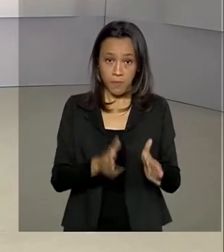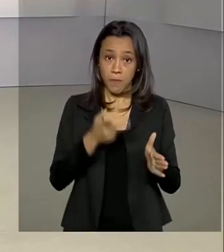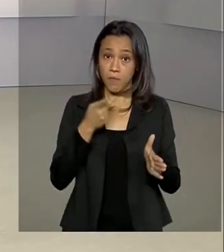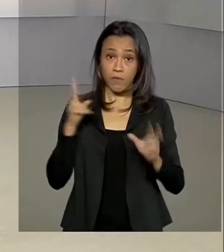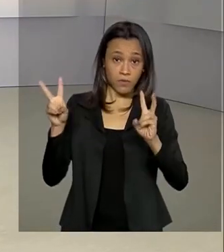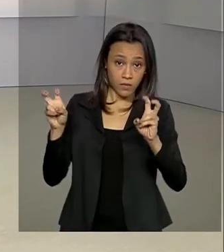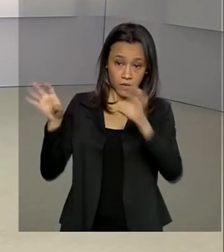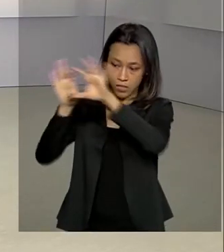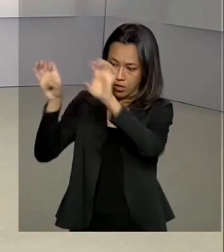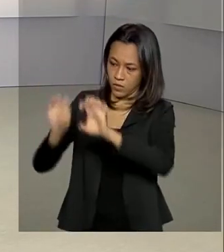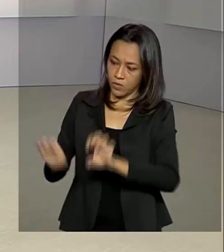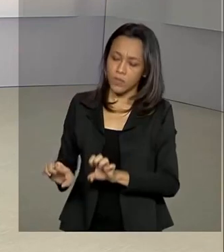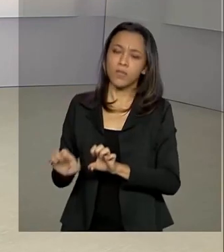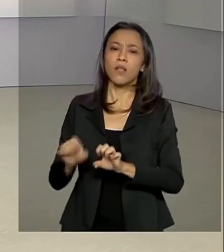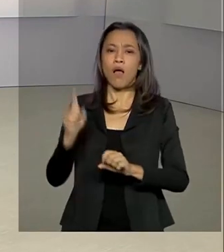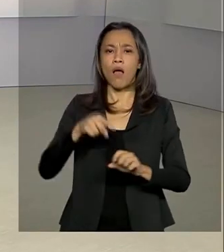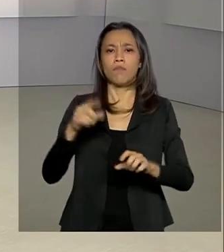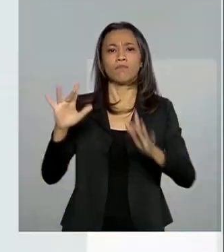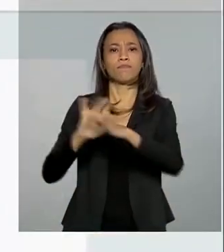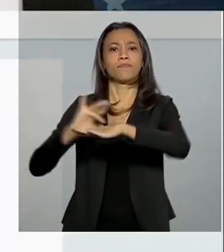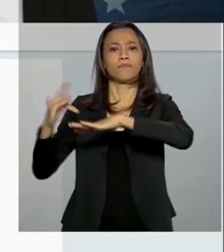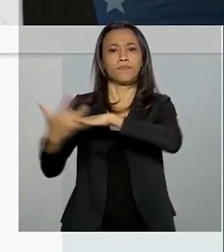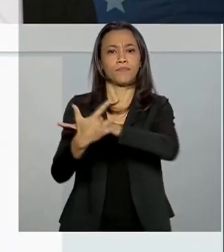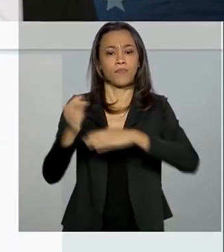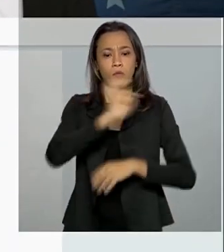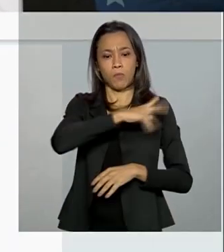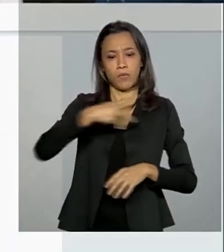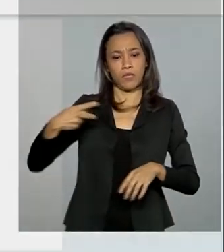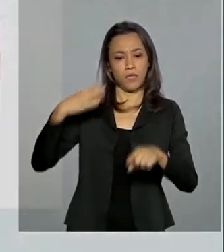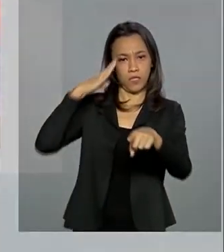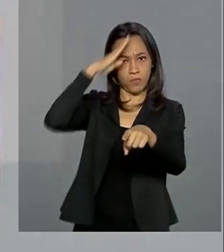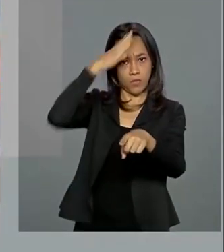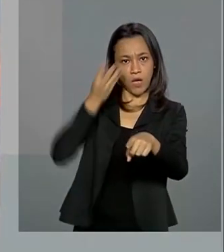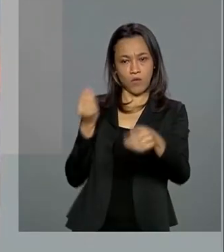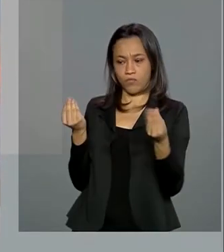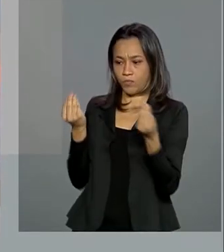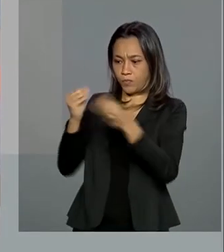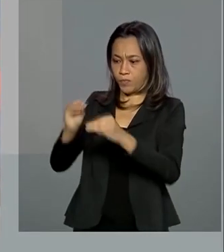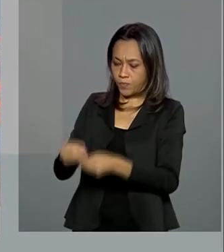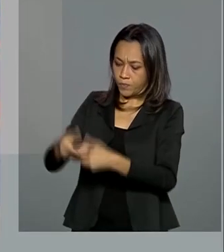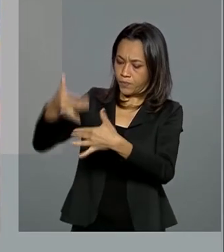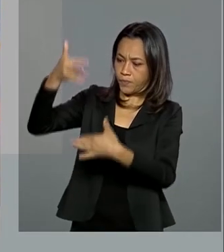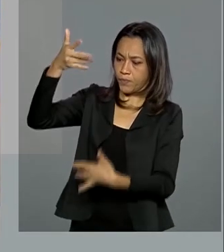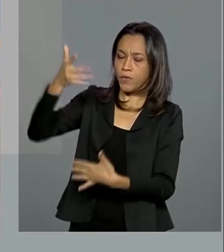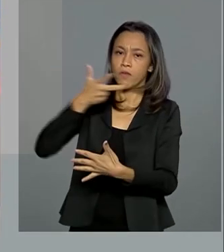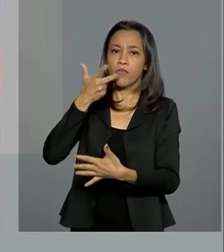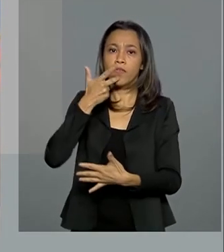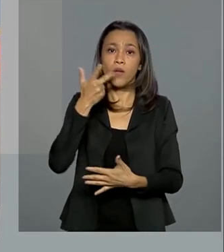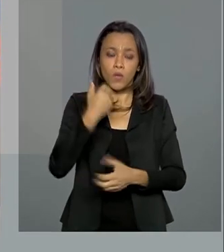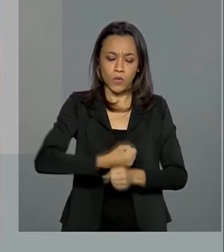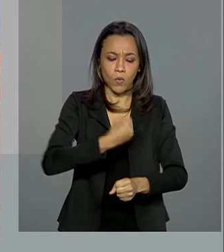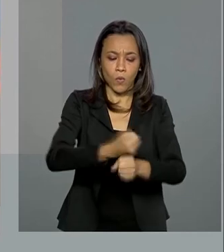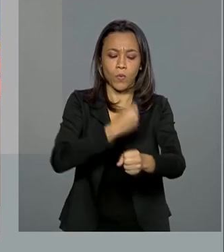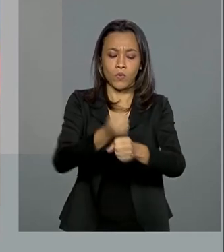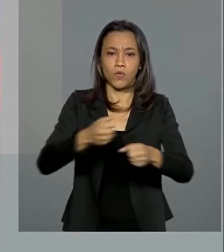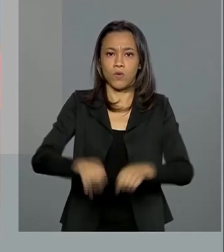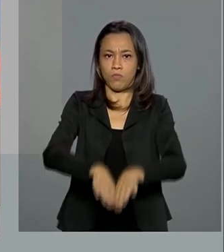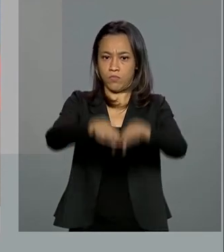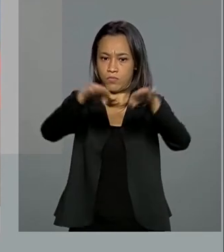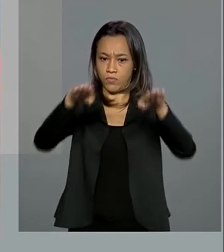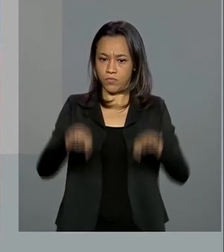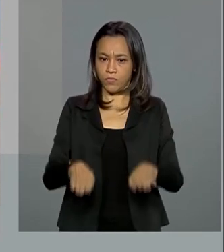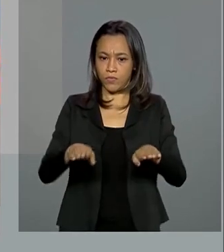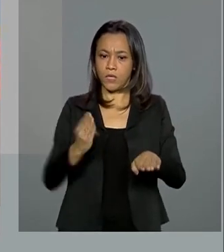infraestrutura pelas redes sociais, o presidente Jair Bolsonaro destacou hoje o início das obras de duplicação de 40 quilômetros